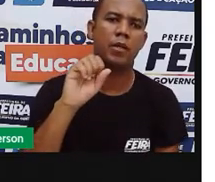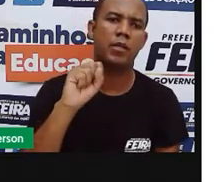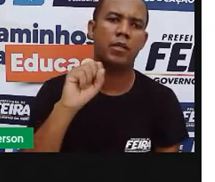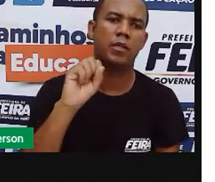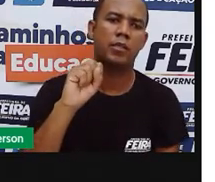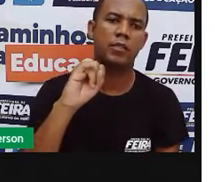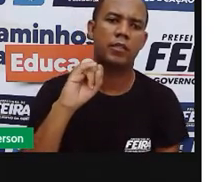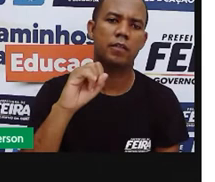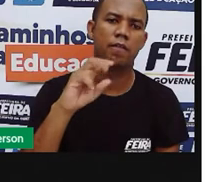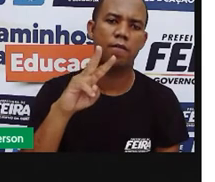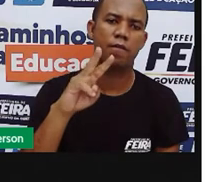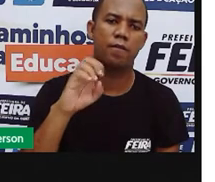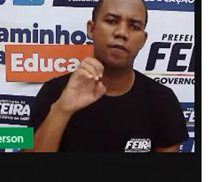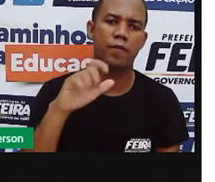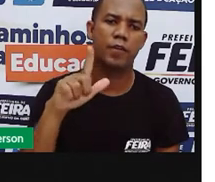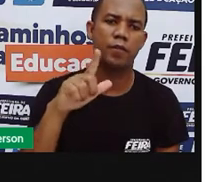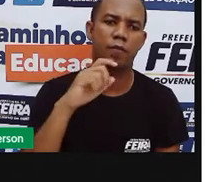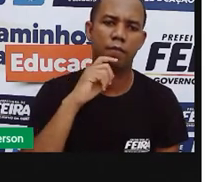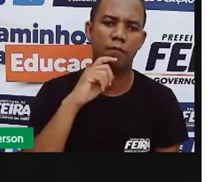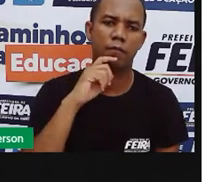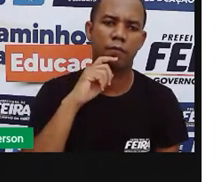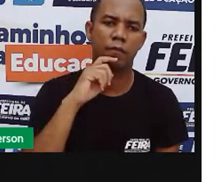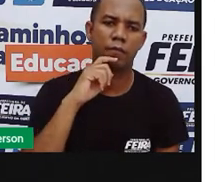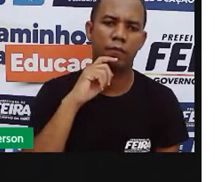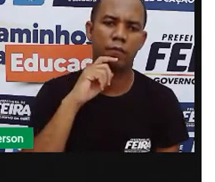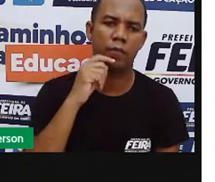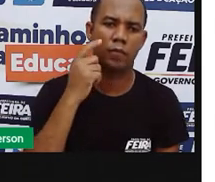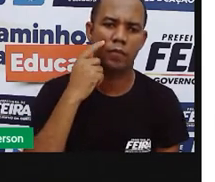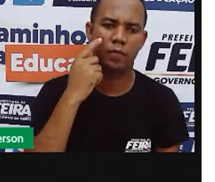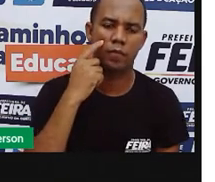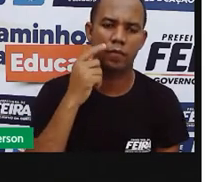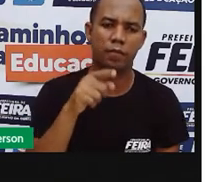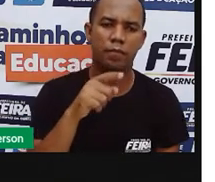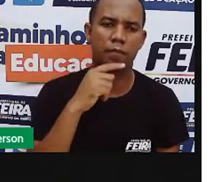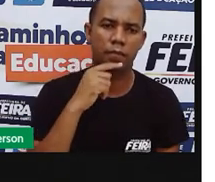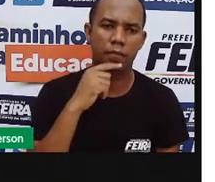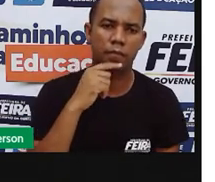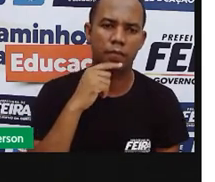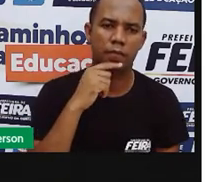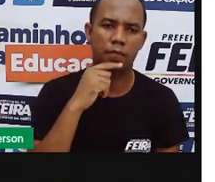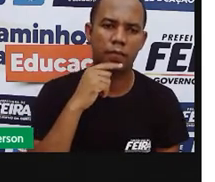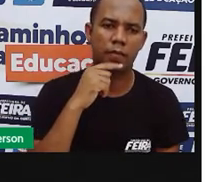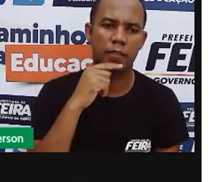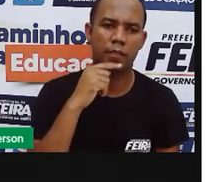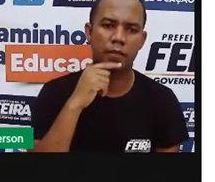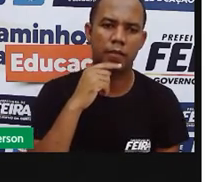Precisa estar de olho na regrinha. E agora nós vamos continuar as outras palavras.